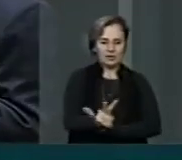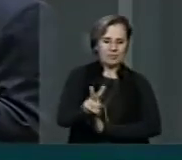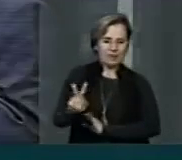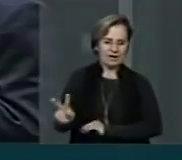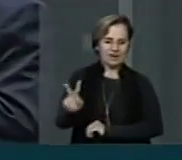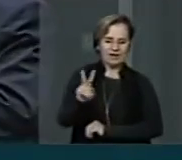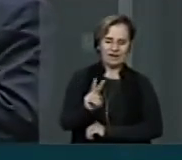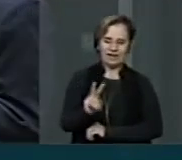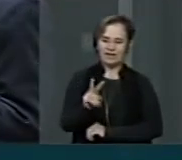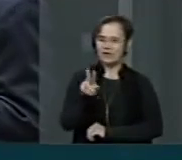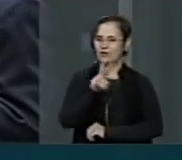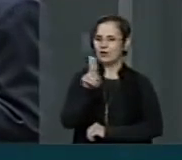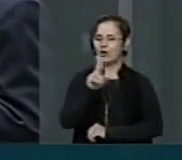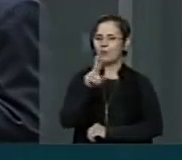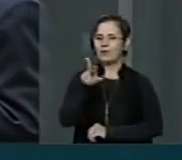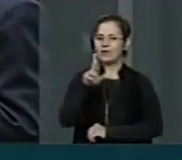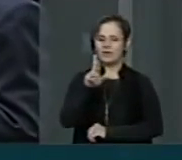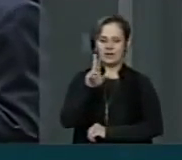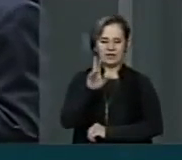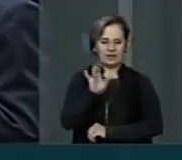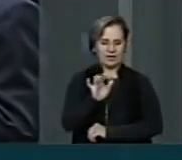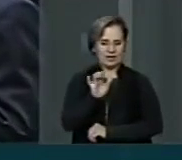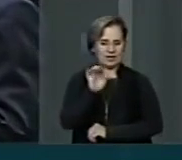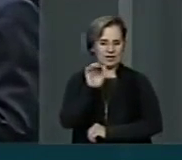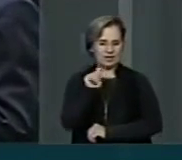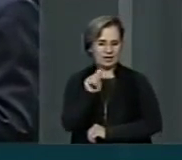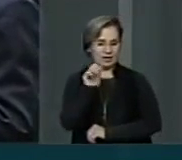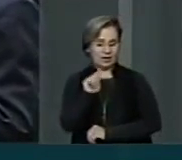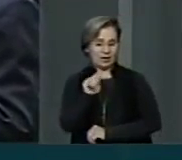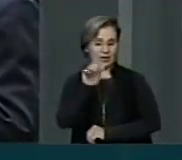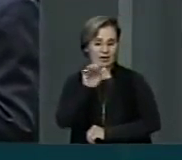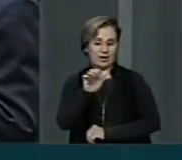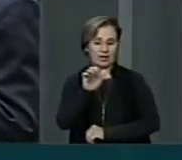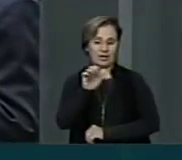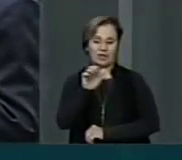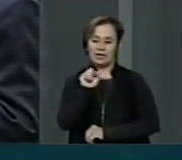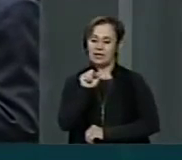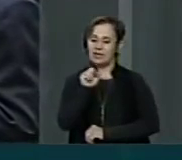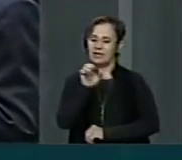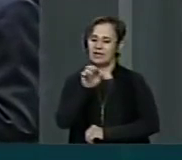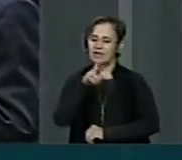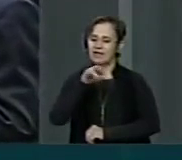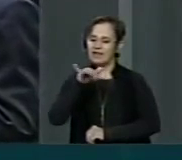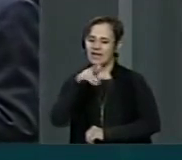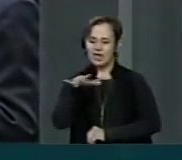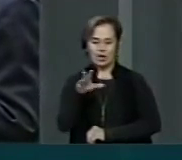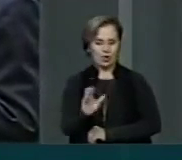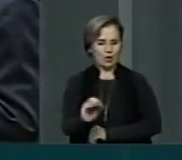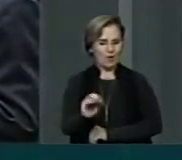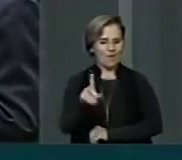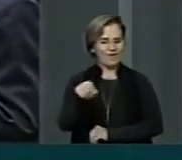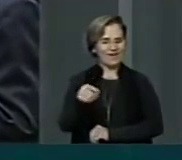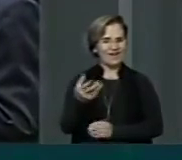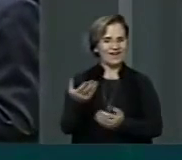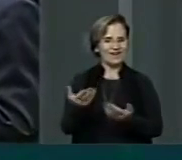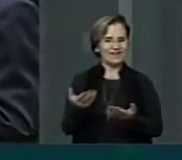E lá em São Luís, nós criamos o dia municipal do reggaeiro, que é